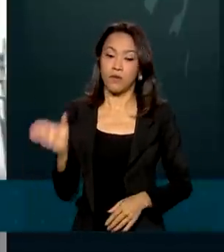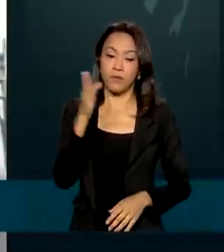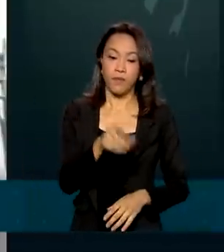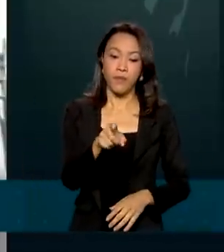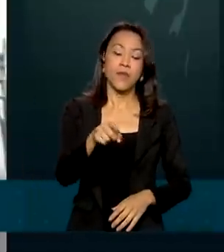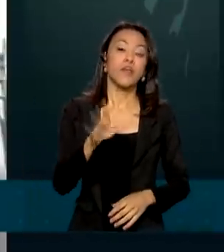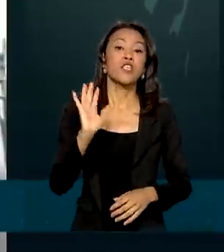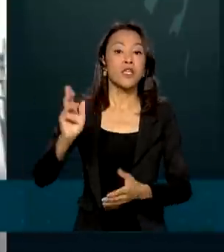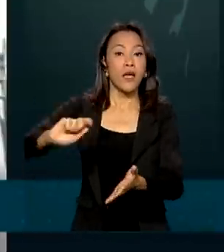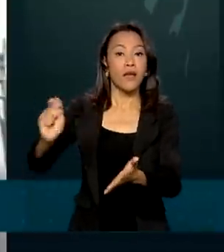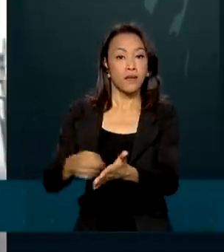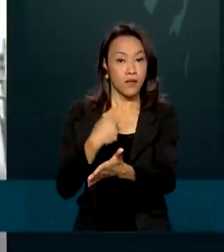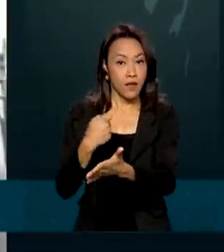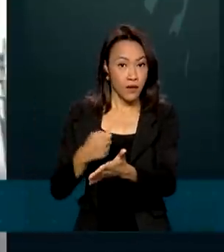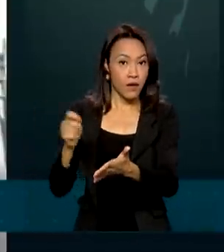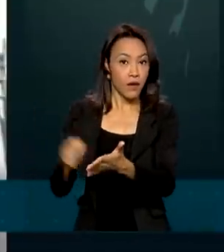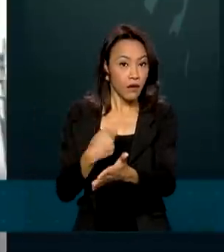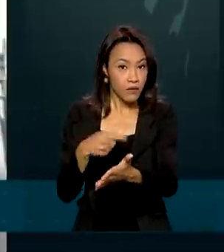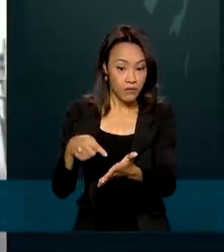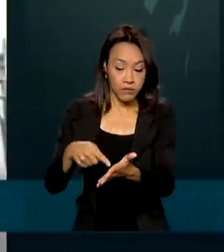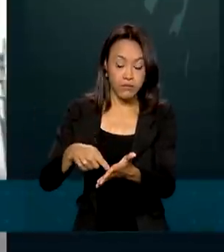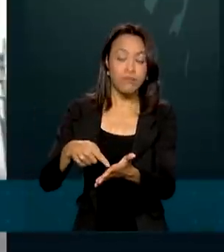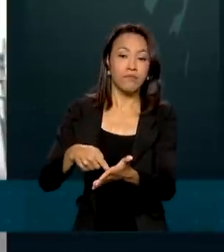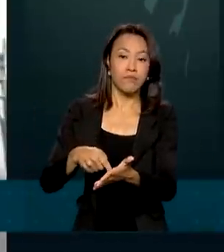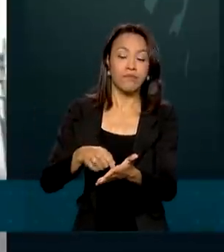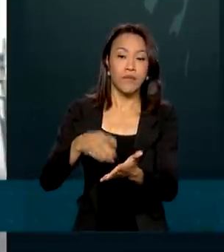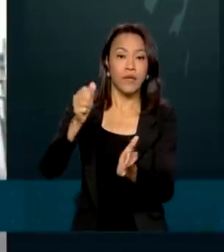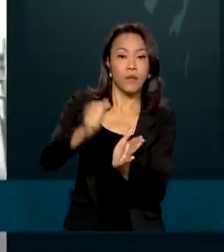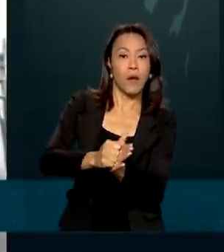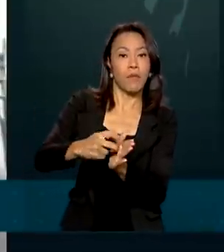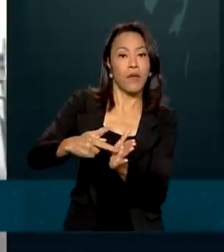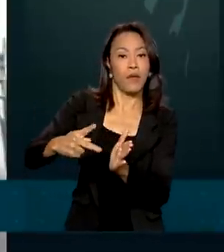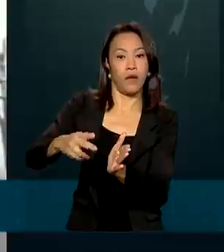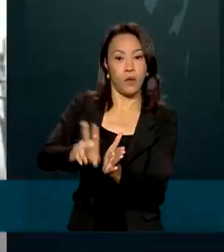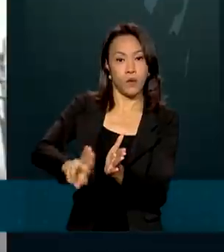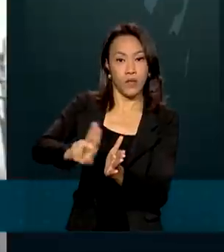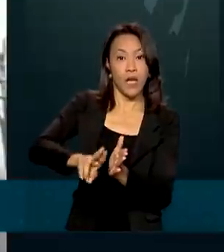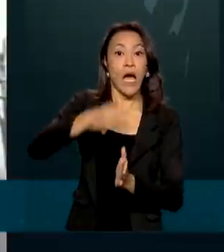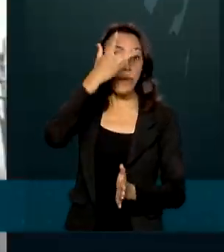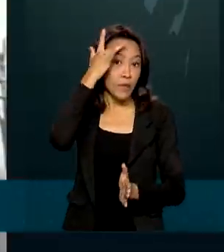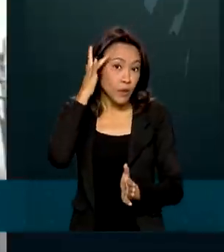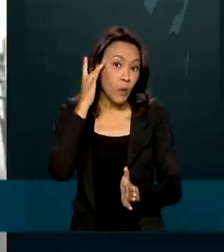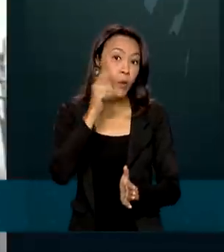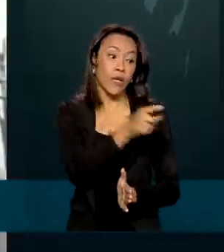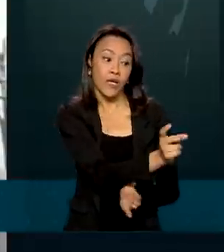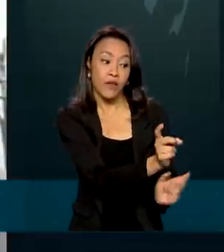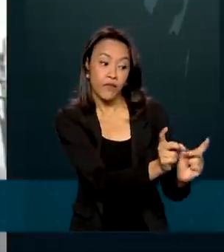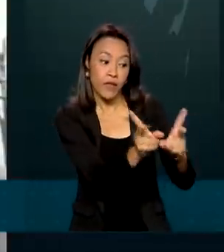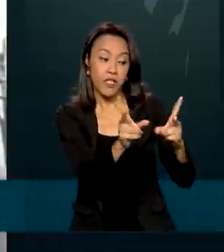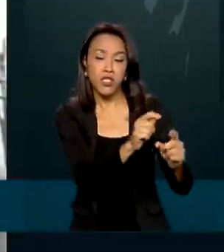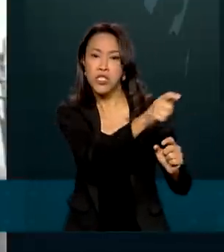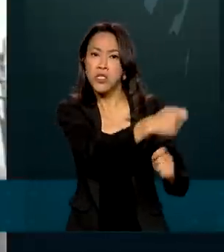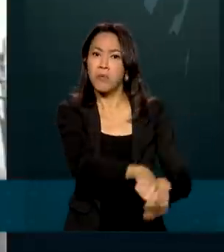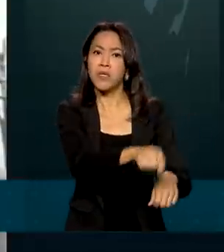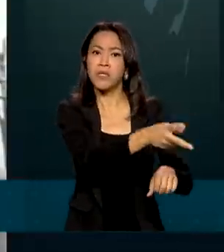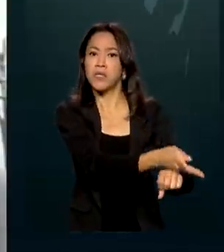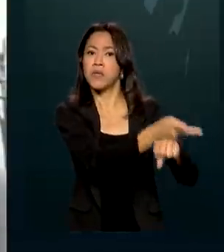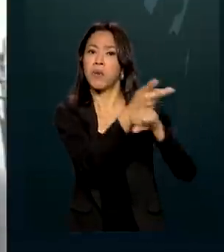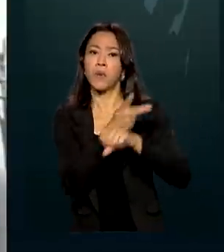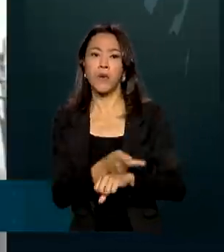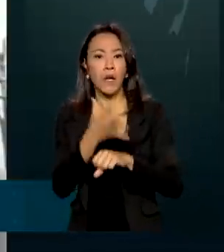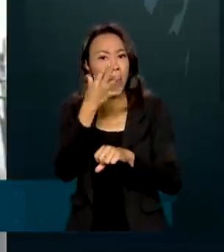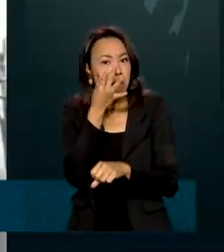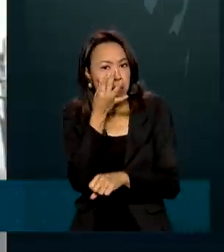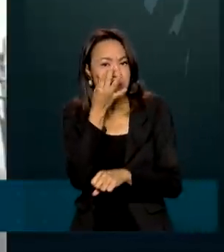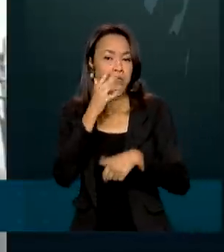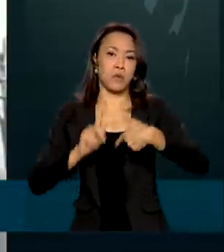sai assinado de forma automatizada. Além disso, o vendedor também não precisa mais comparecer até um posto de atendimento